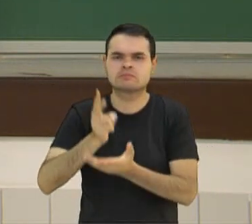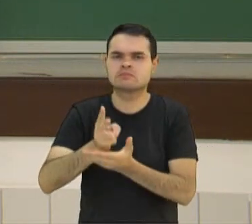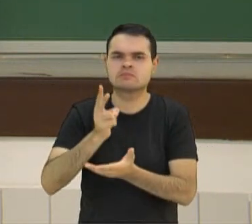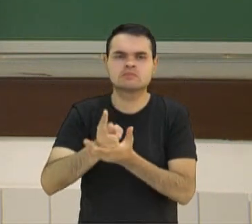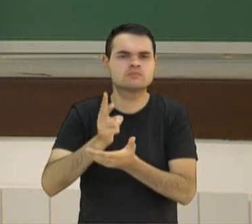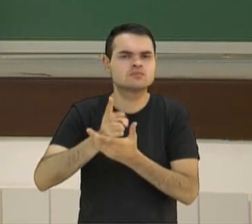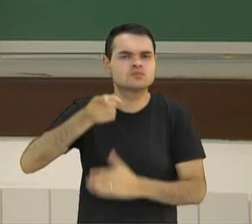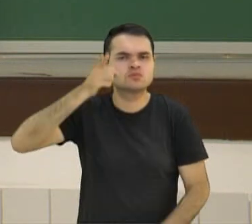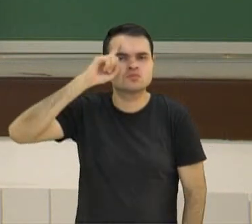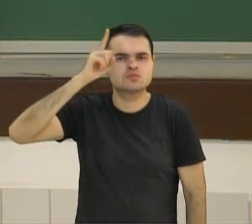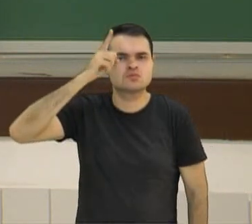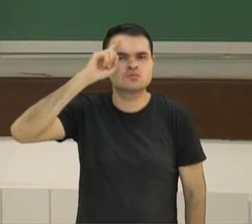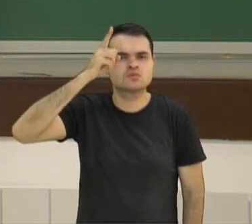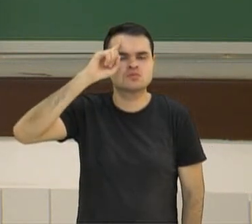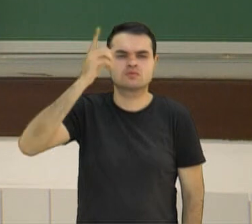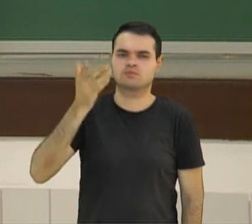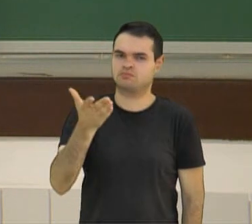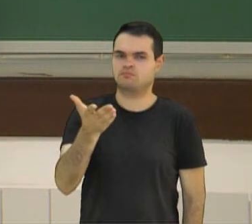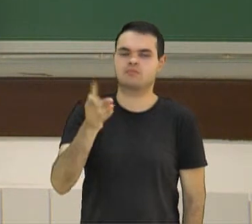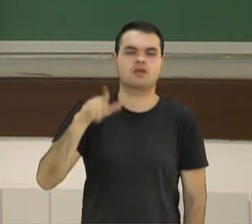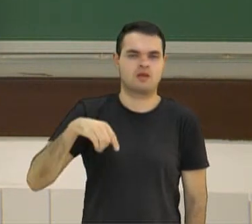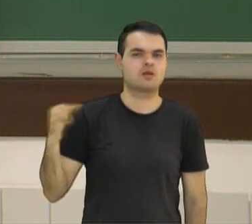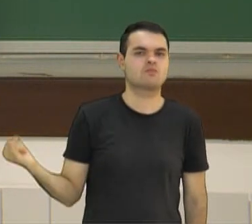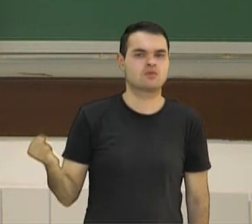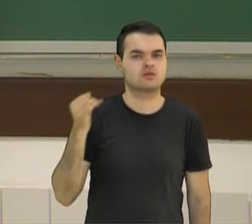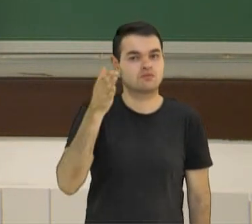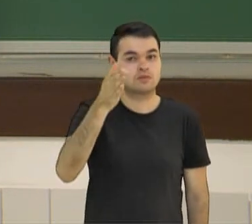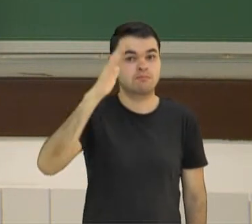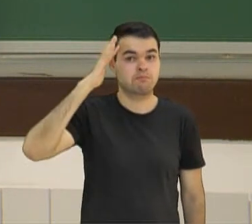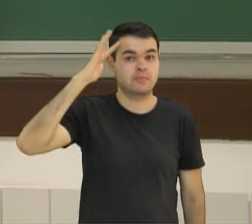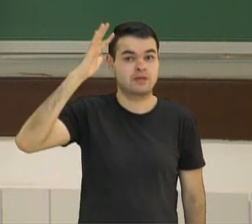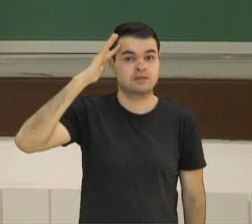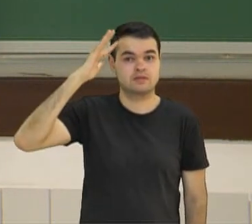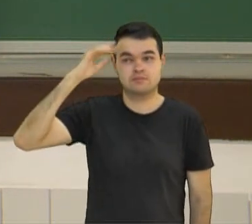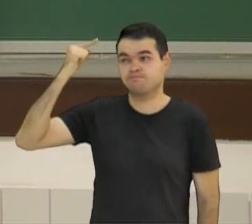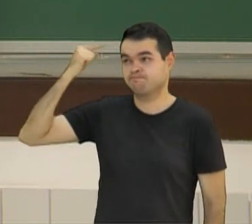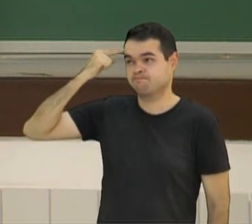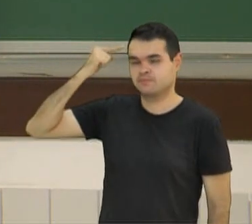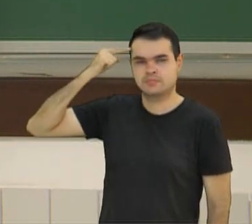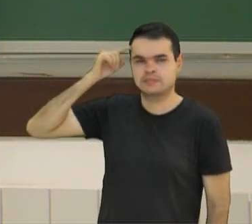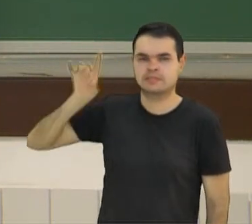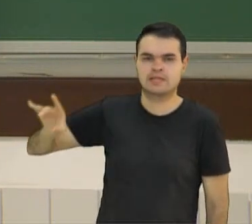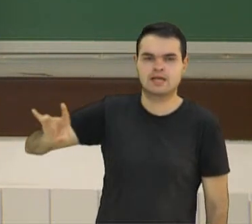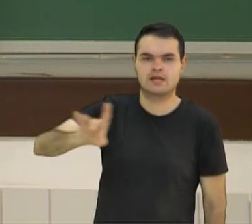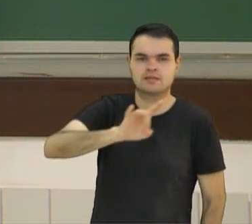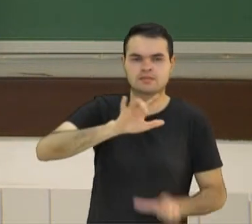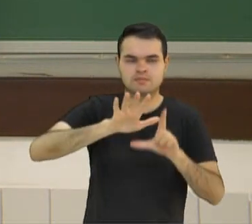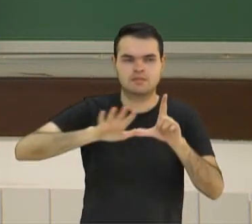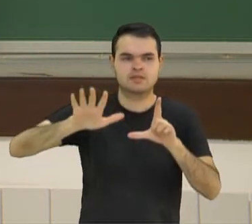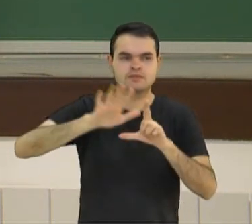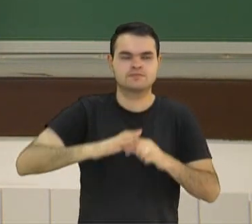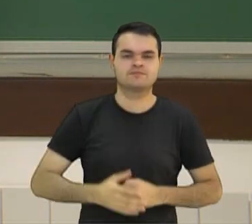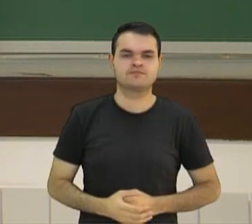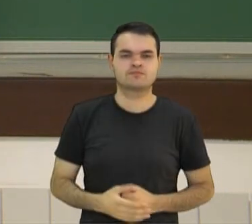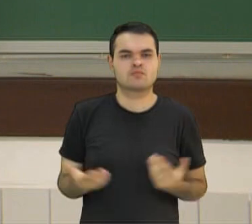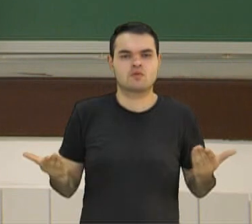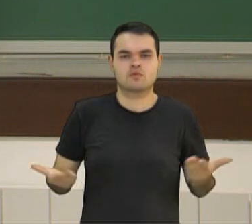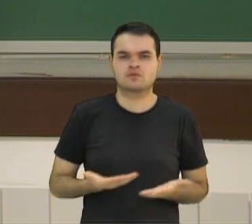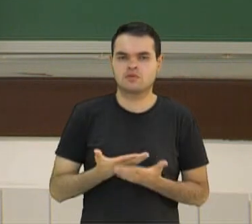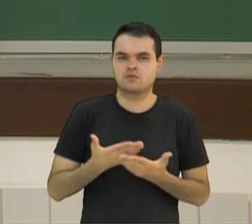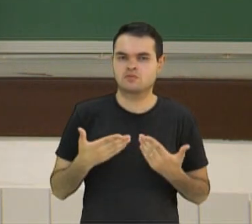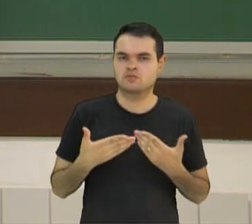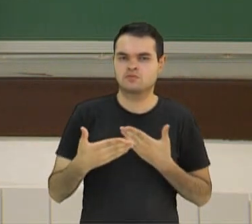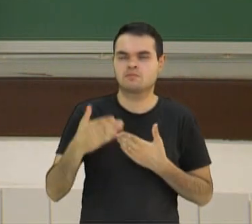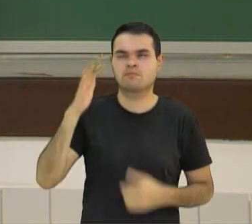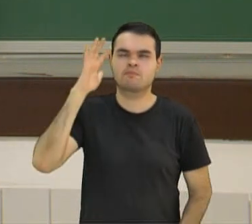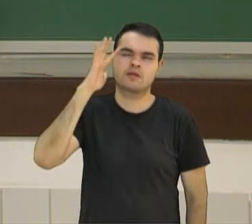mais presentes no nosso dia a dia. E é importante que você pense sobre cada imagem que você vê. Na aula de hoje, nós